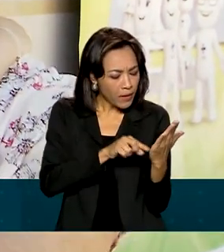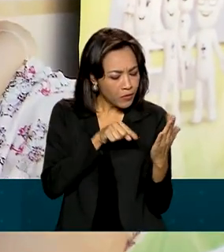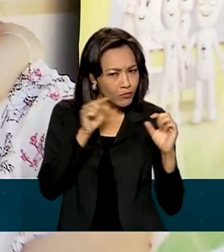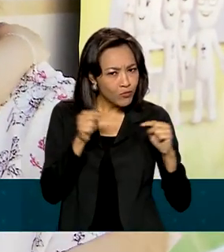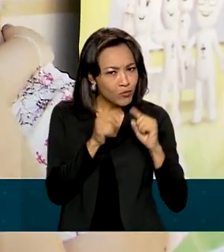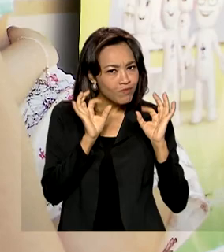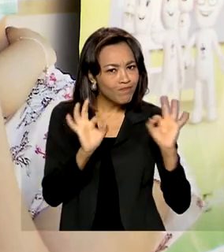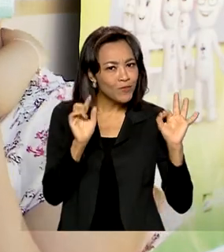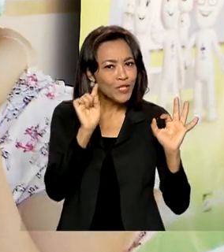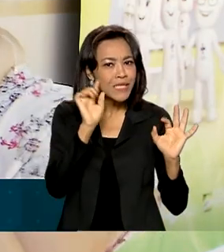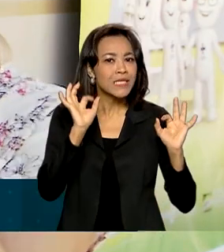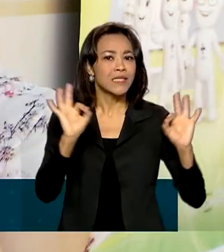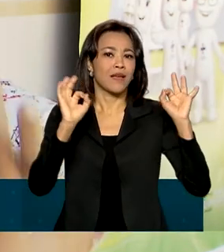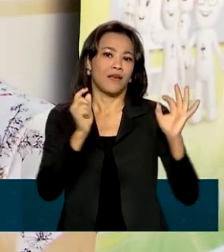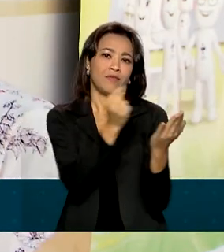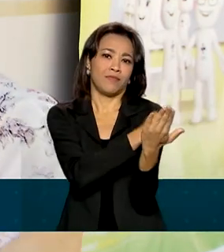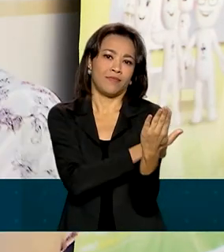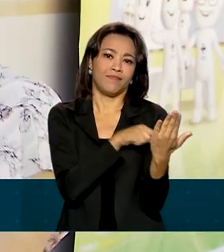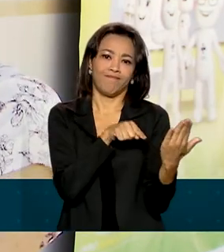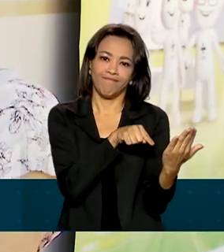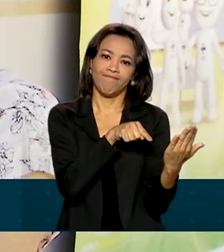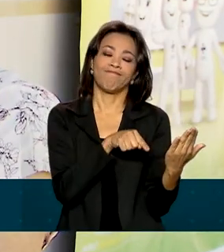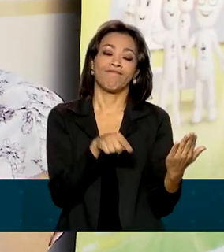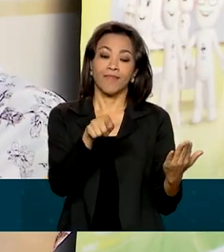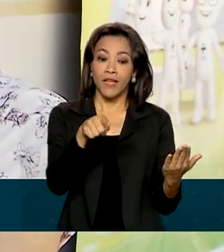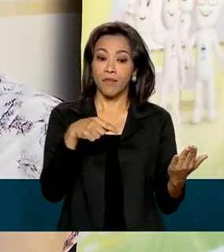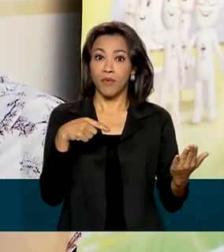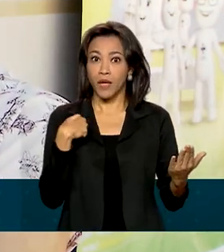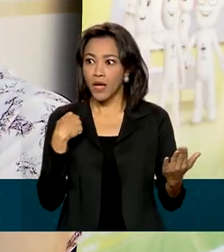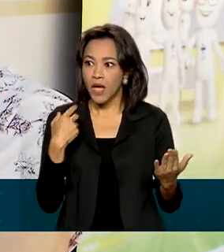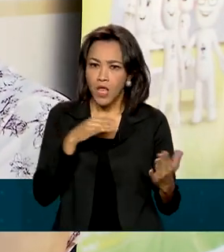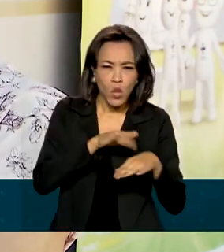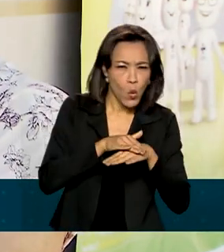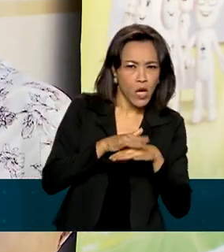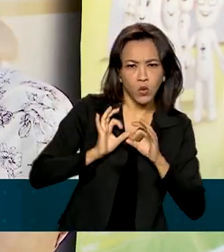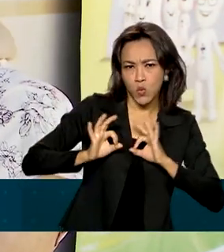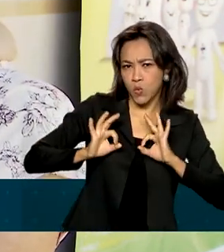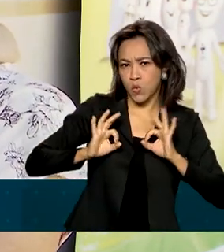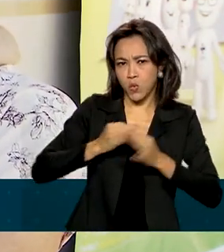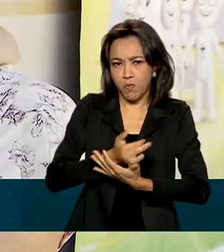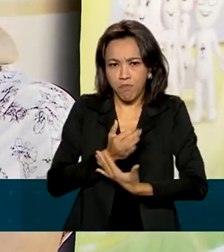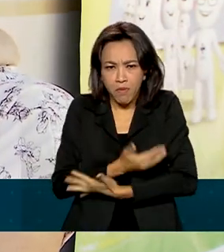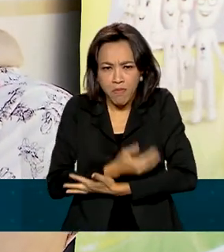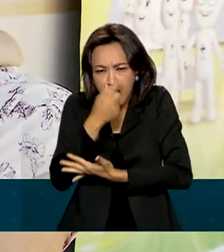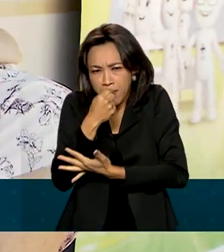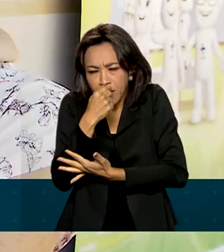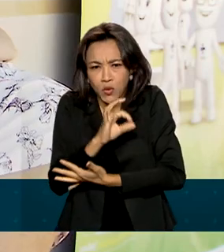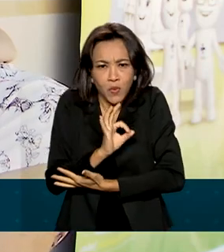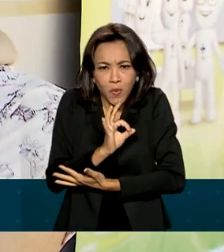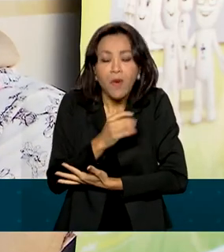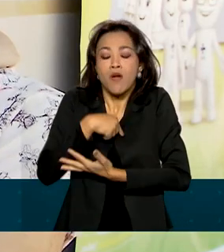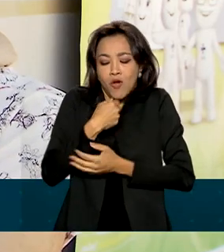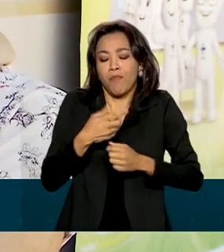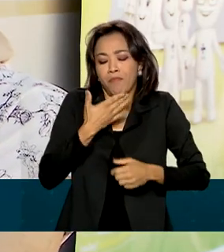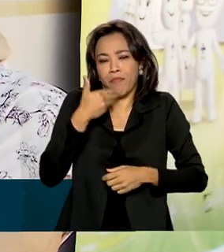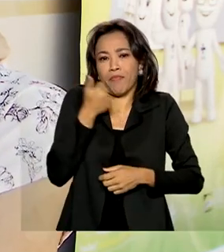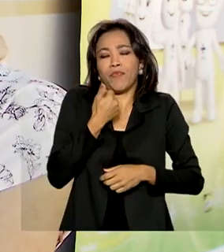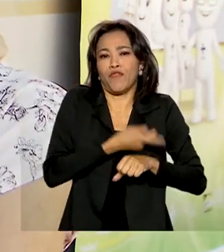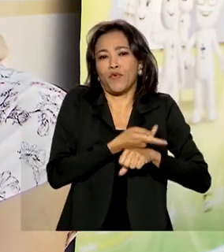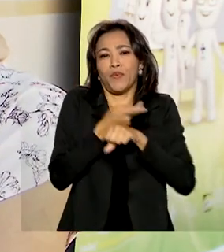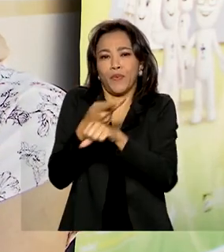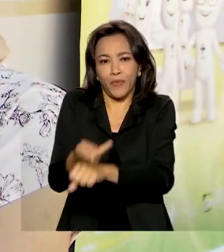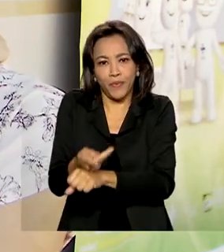dia. Tudo, para mim, assim, que ajuda ele não ficar doente ou não ficar gripadinho ou alguma coisa assim. Eu prefiro